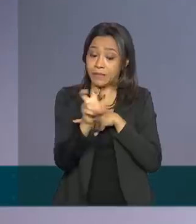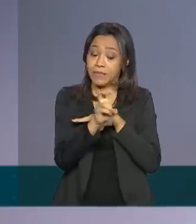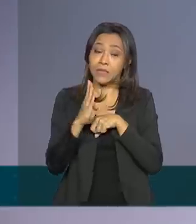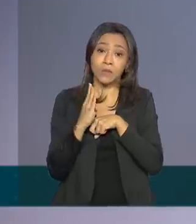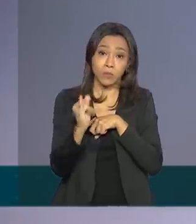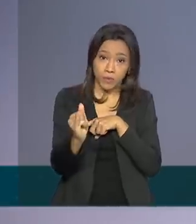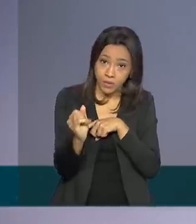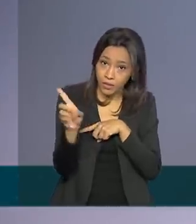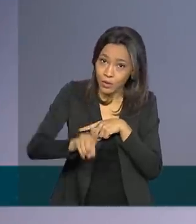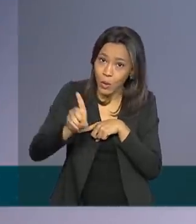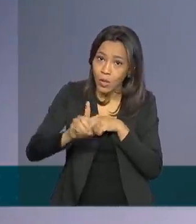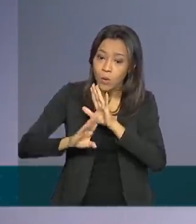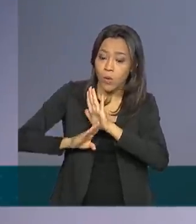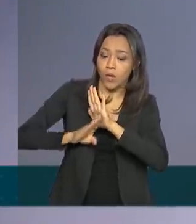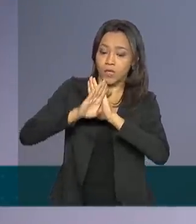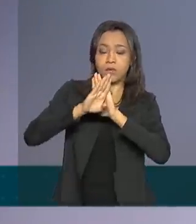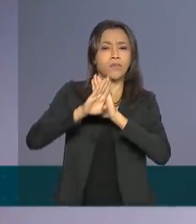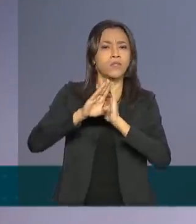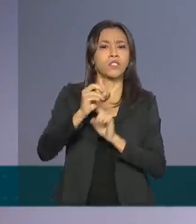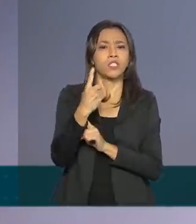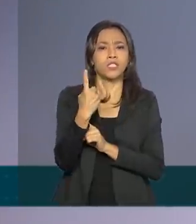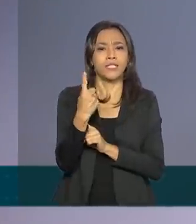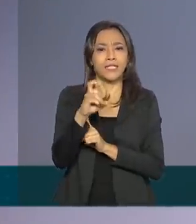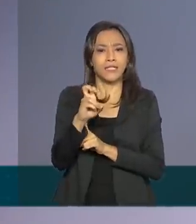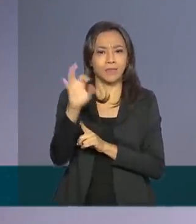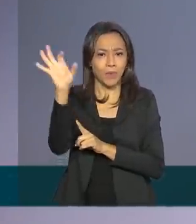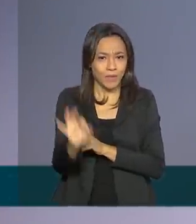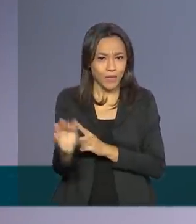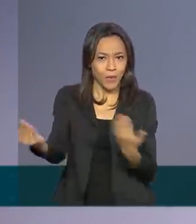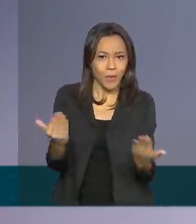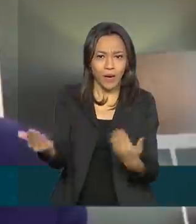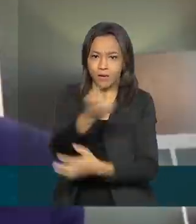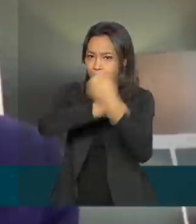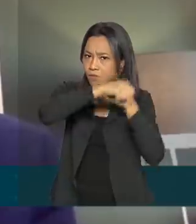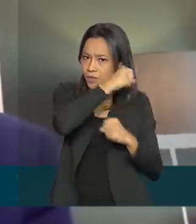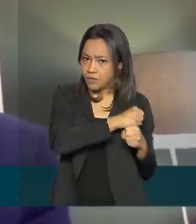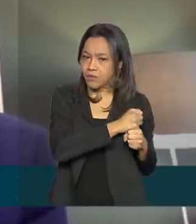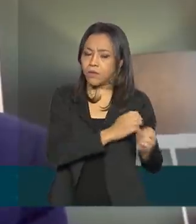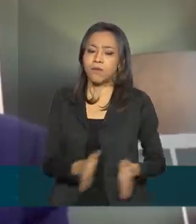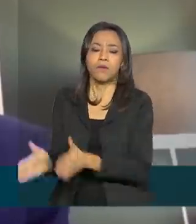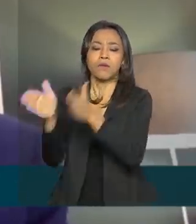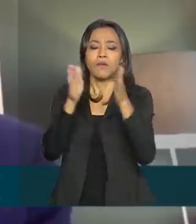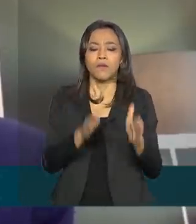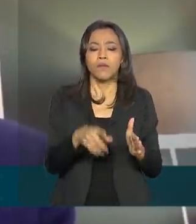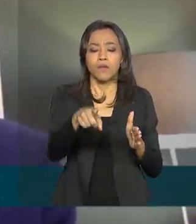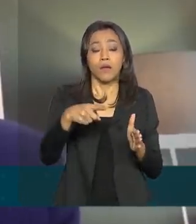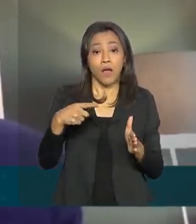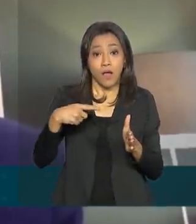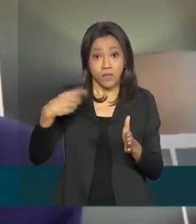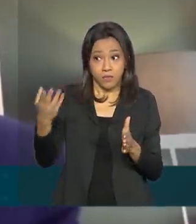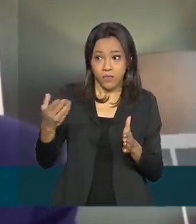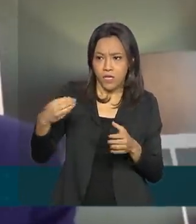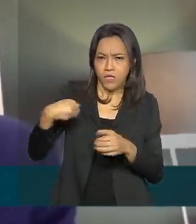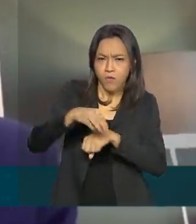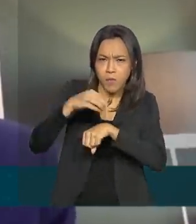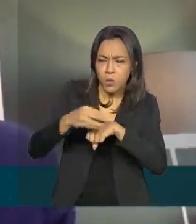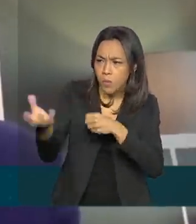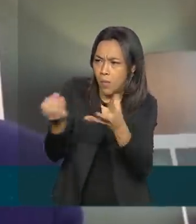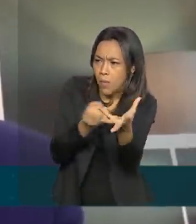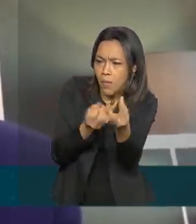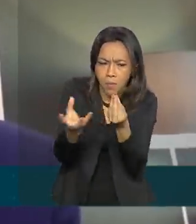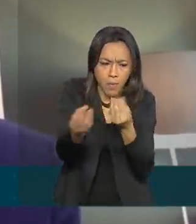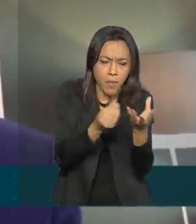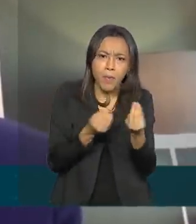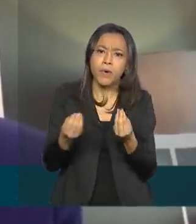dólares, crescimento de 15% comparado ao ano passado. Com os próximos dados que vão surgindo, nós vamos alimentando os nossos modelos,